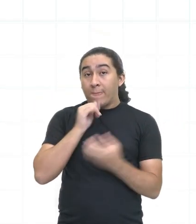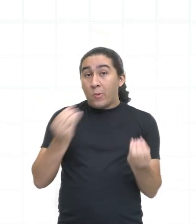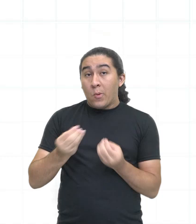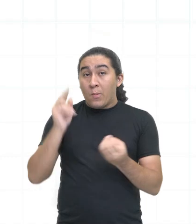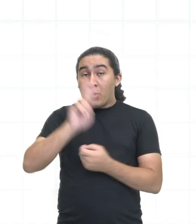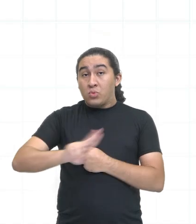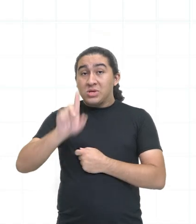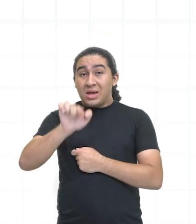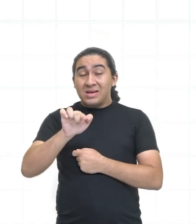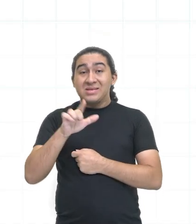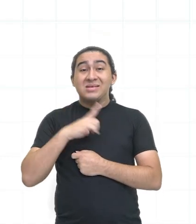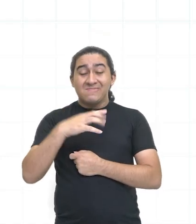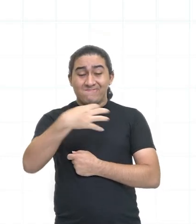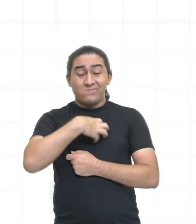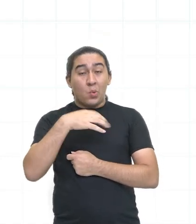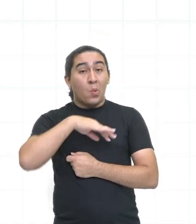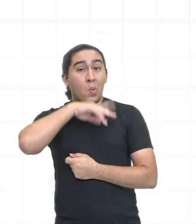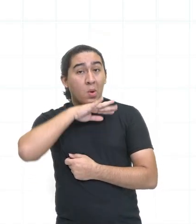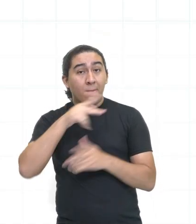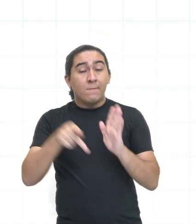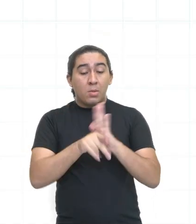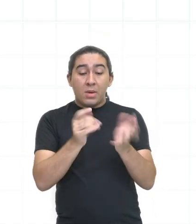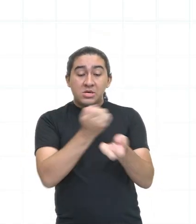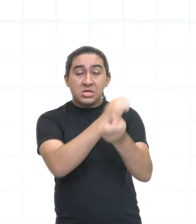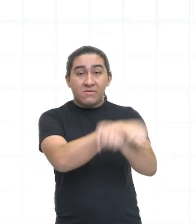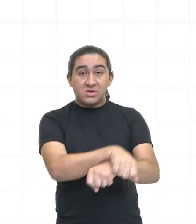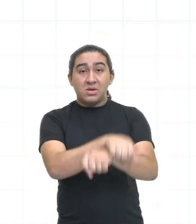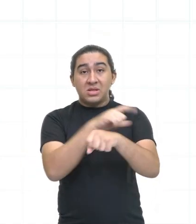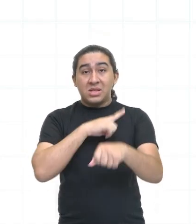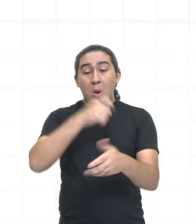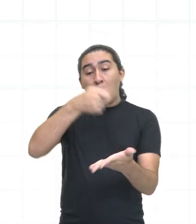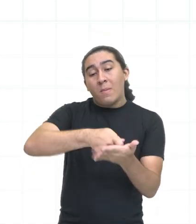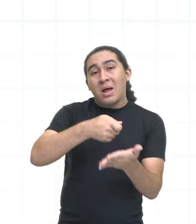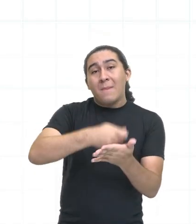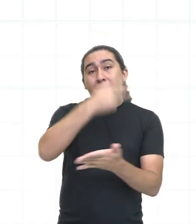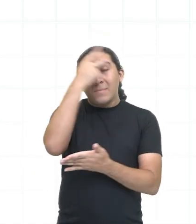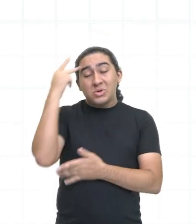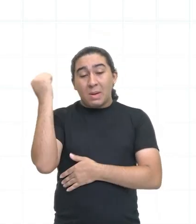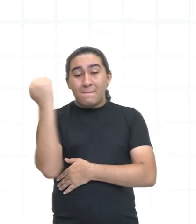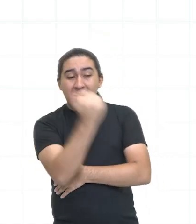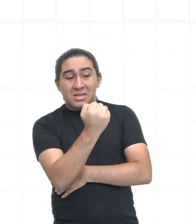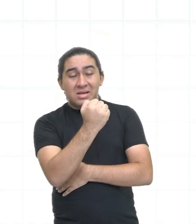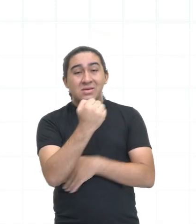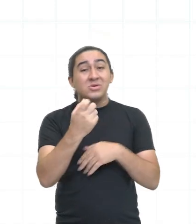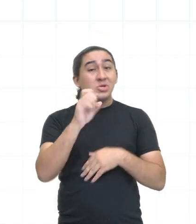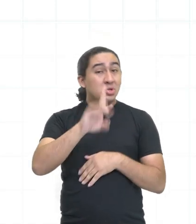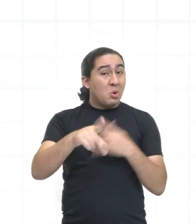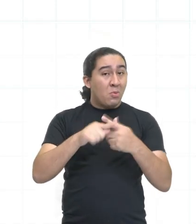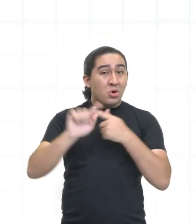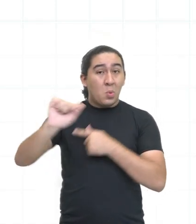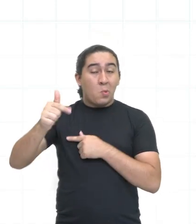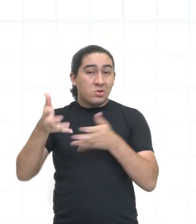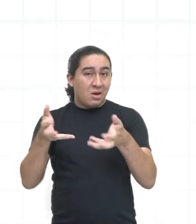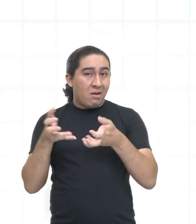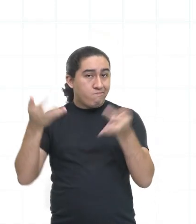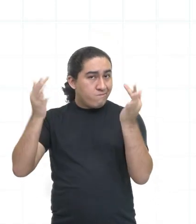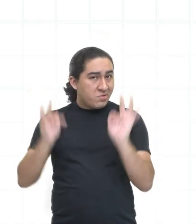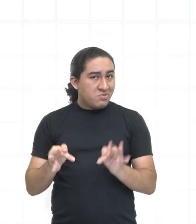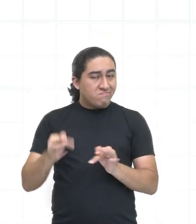utilizada a crueldade da escravização para obrigar pessoas a se matarem para divertimento público. Ok?